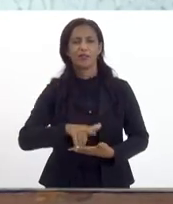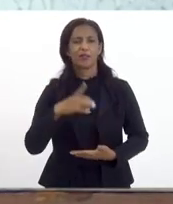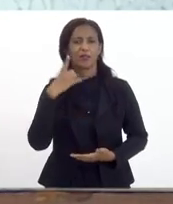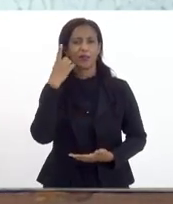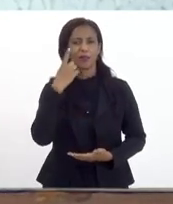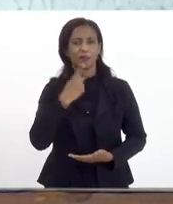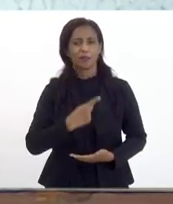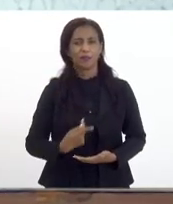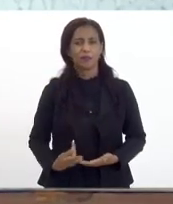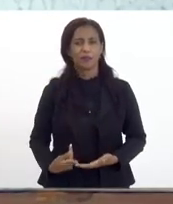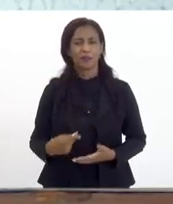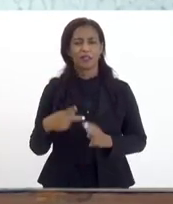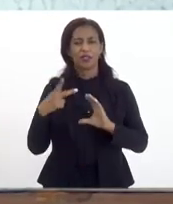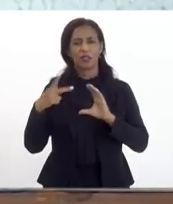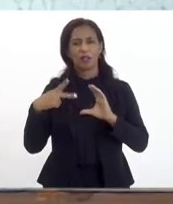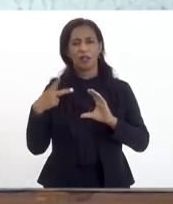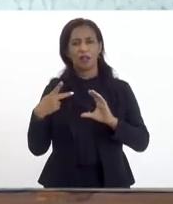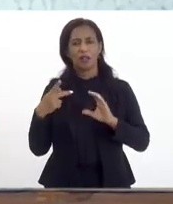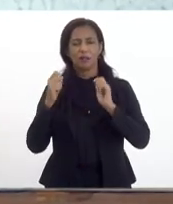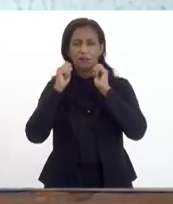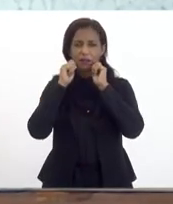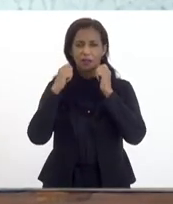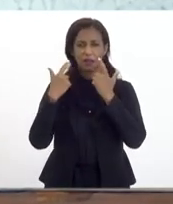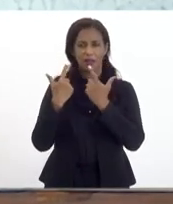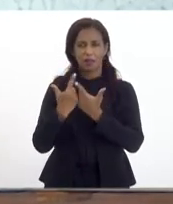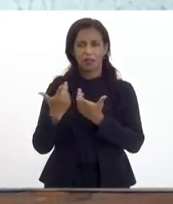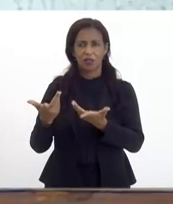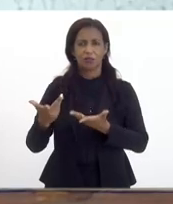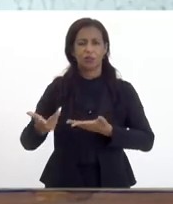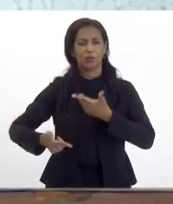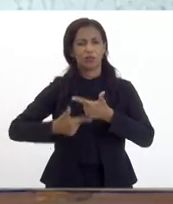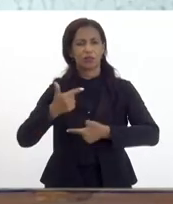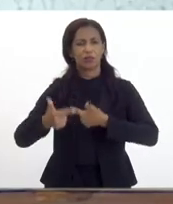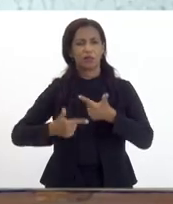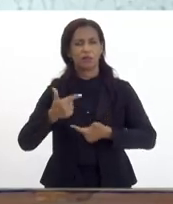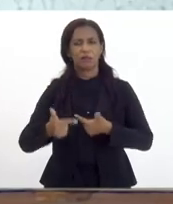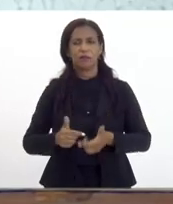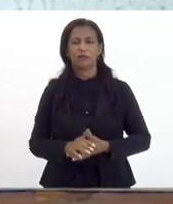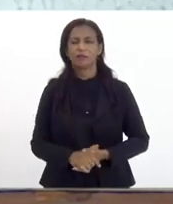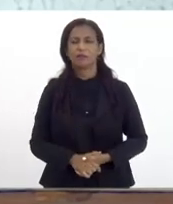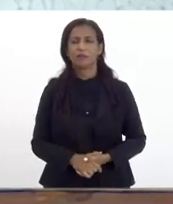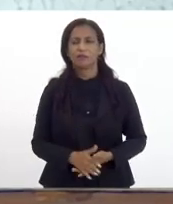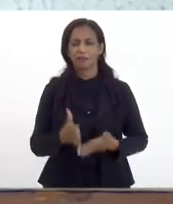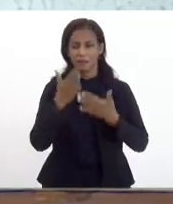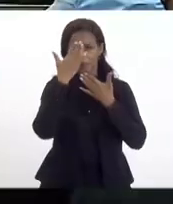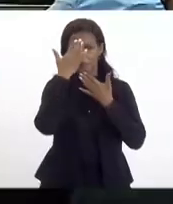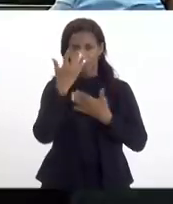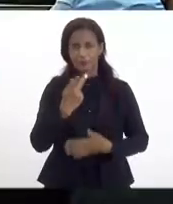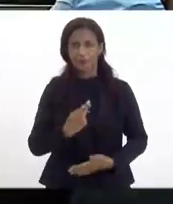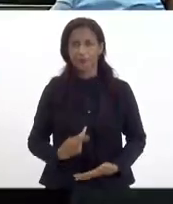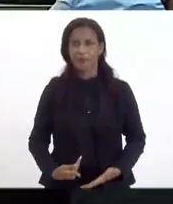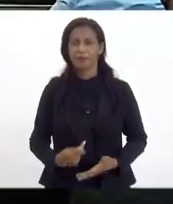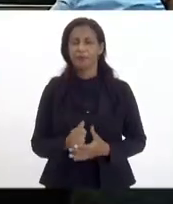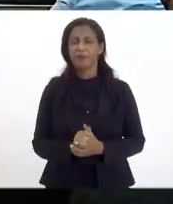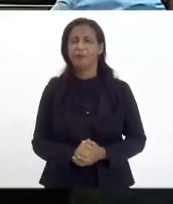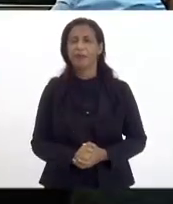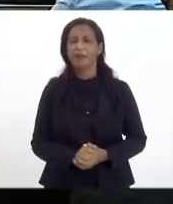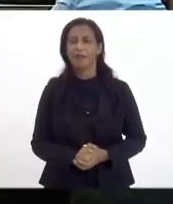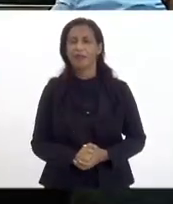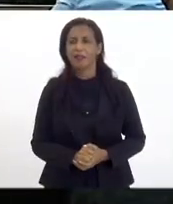deputado presidente da Câmara da Légia pela sua iniciativa obrigado presidente bem